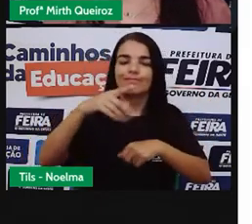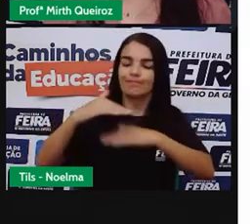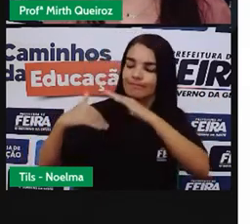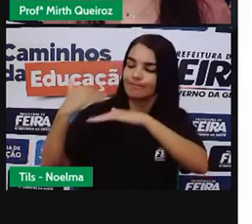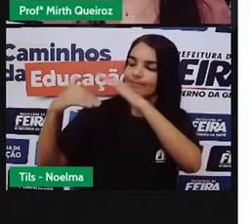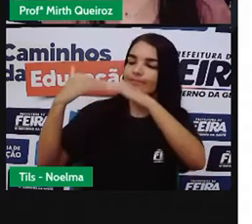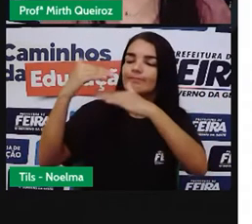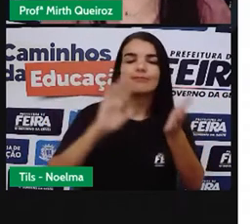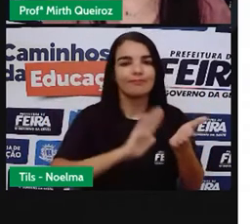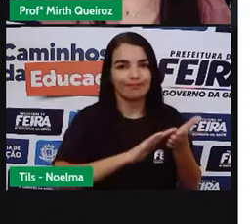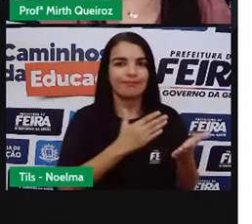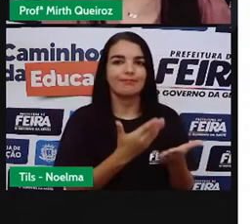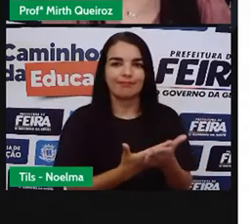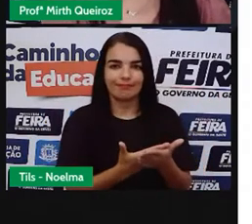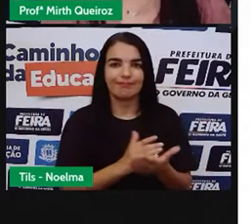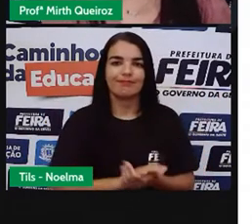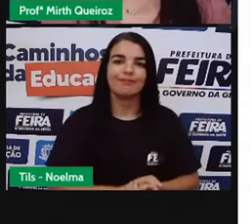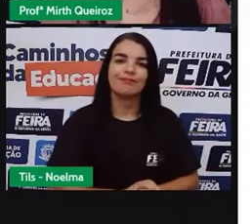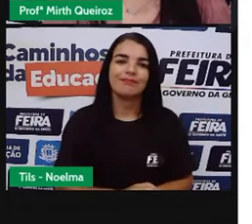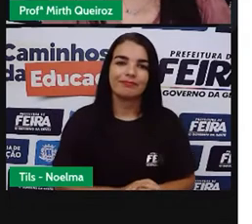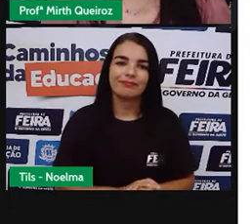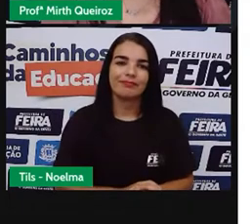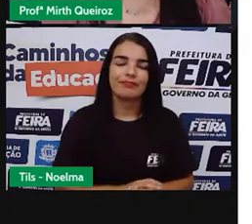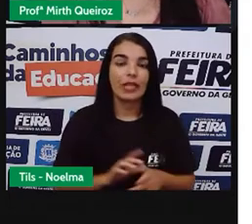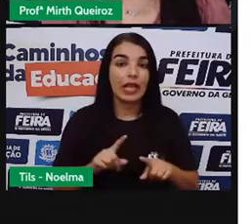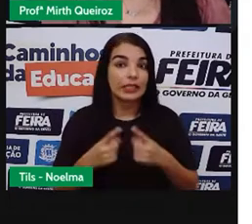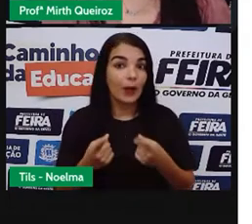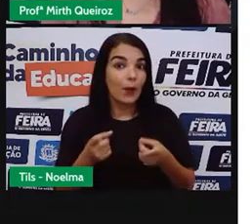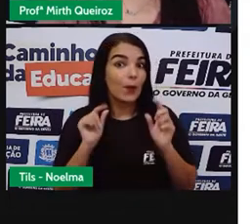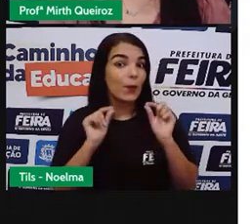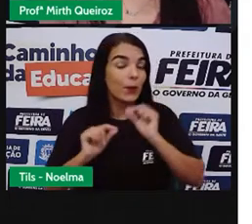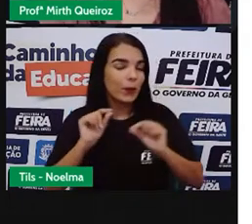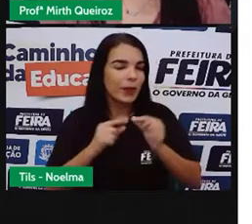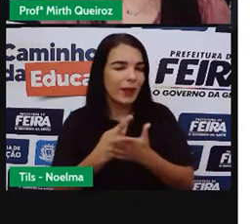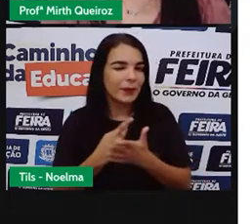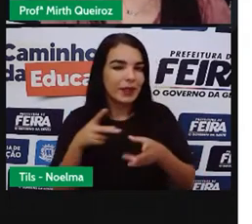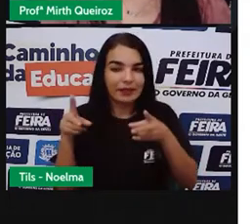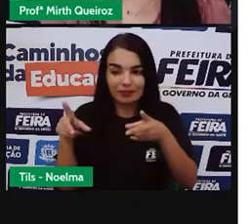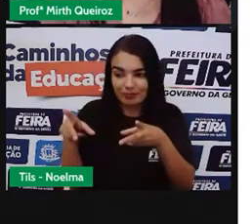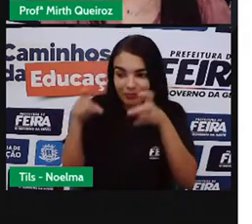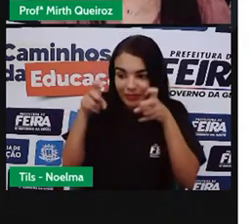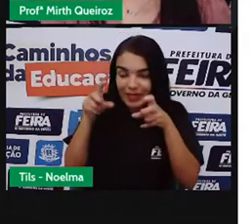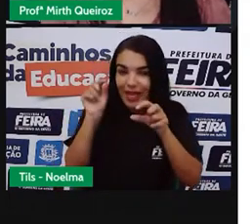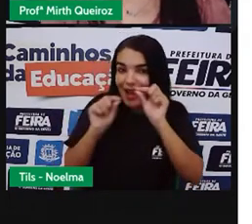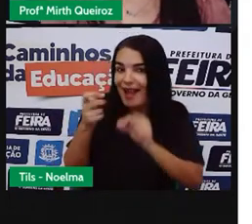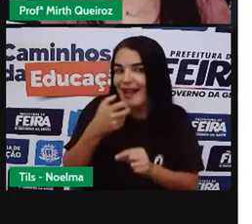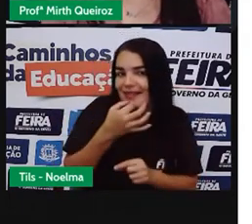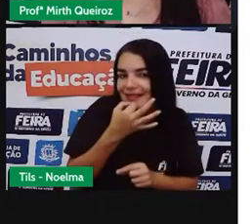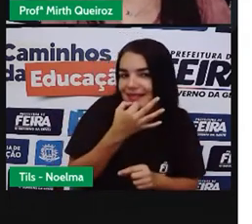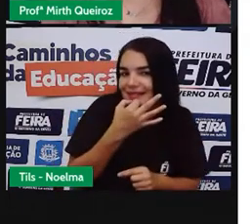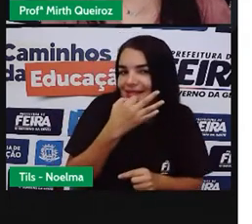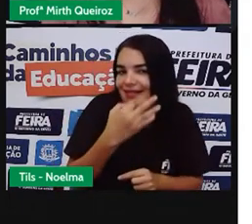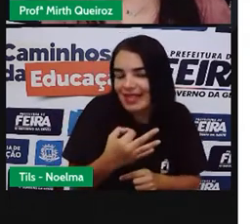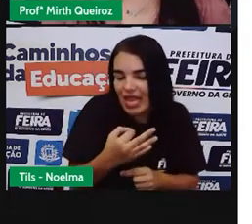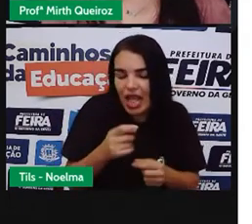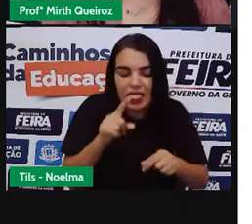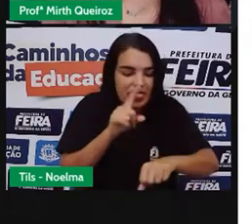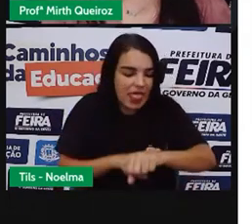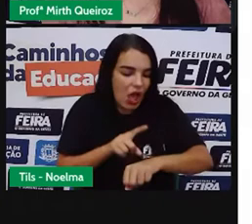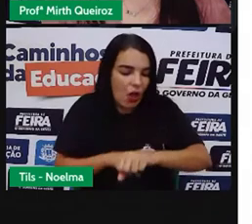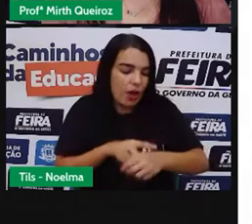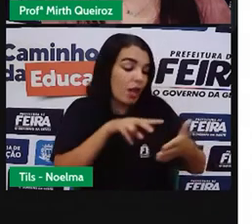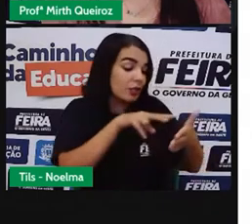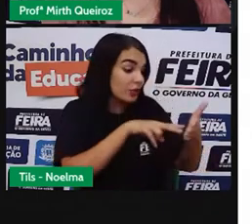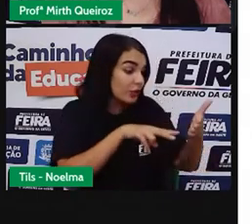a sua interpretação. Então, fique atento às seguintes dicas na hora de